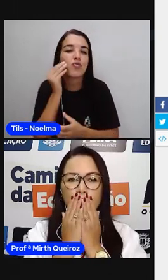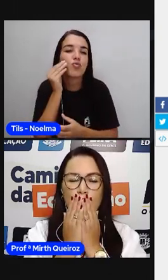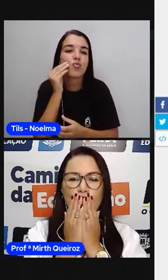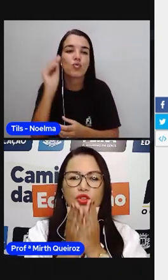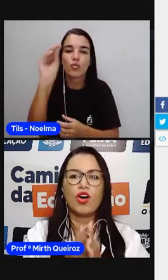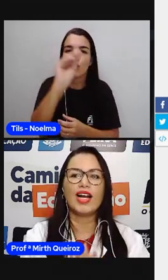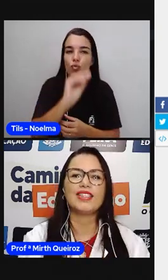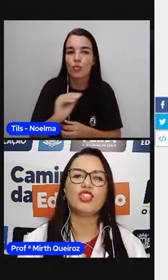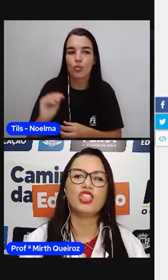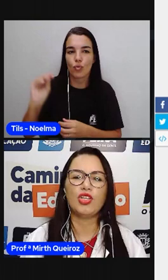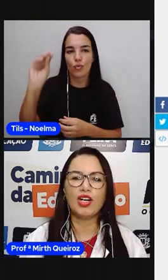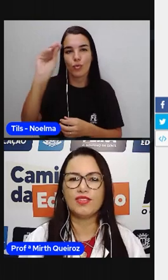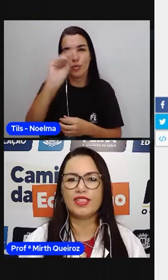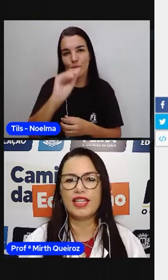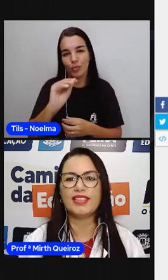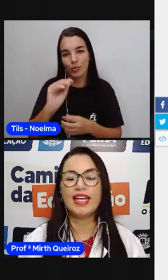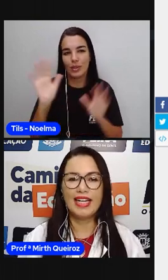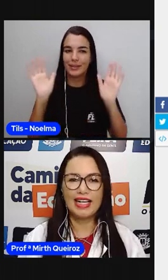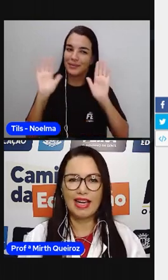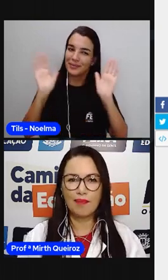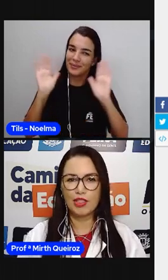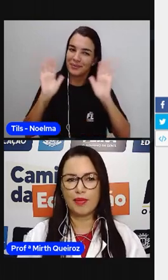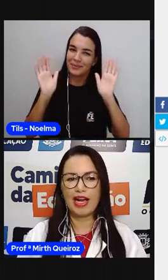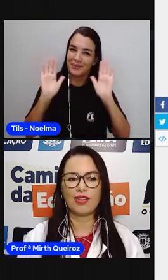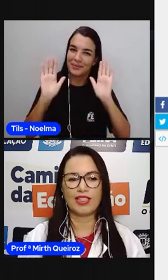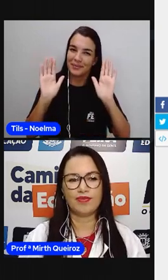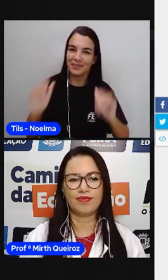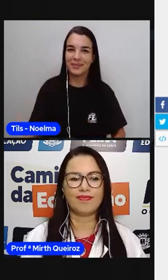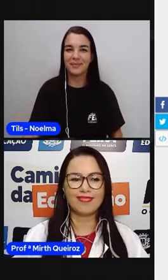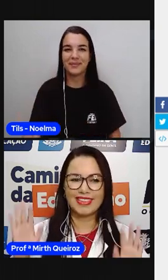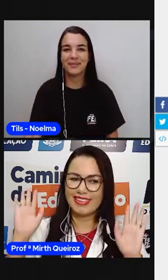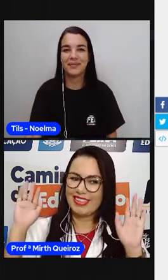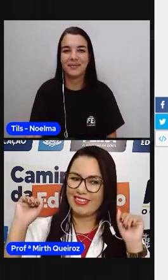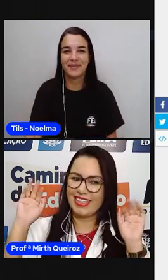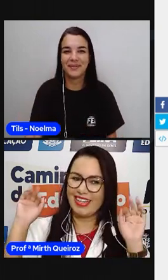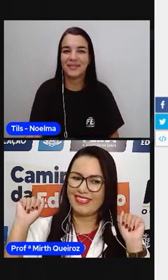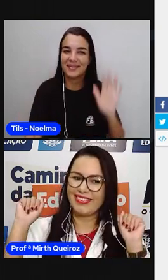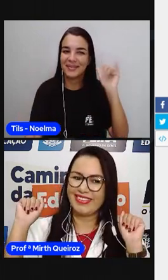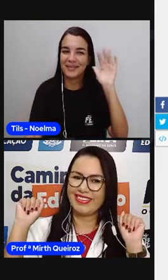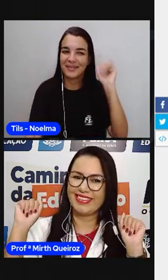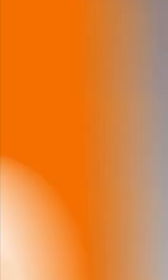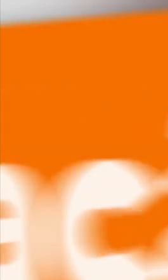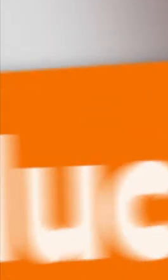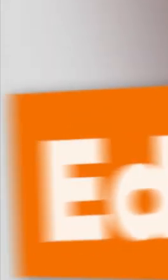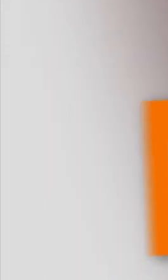beijo no coração de todos vocês e até a próxima aula. Tchau, tchau!